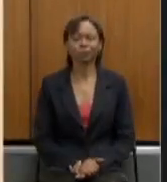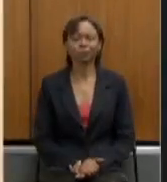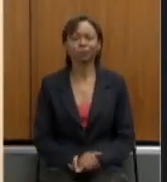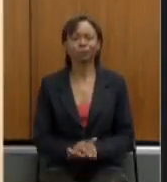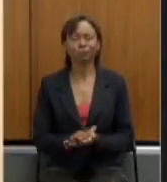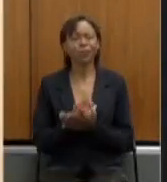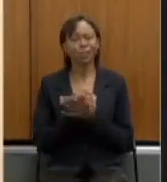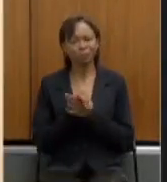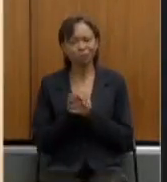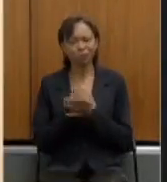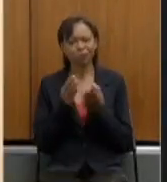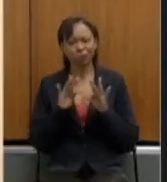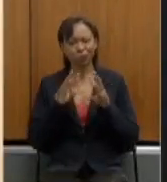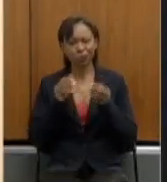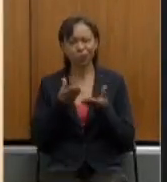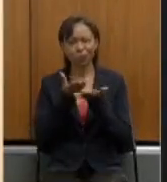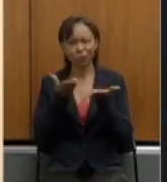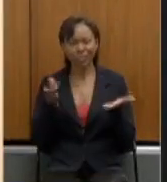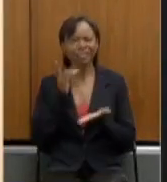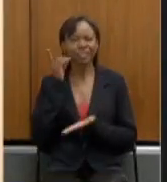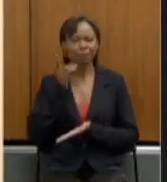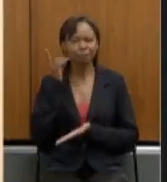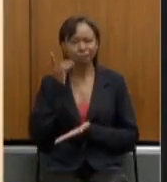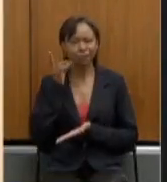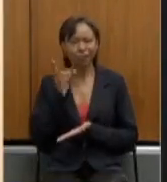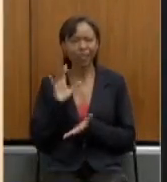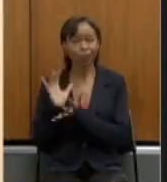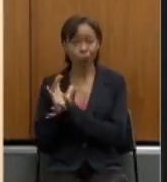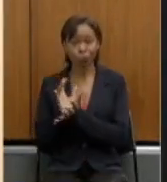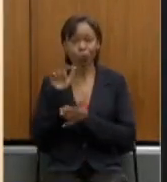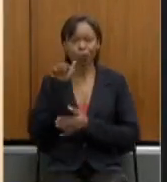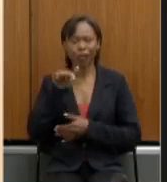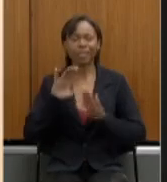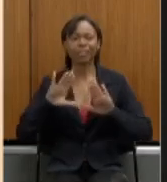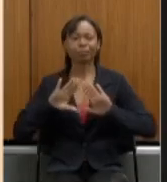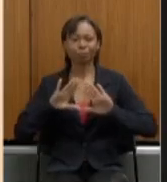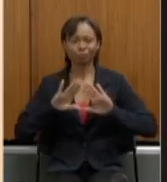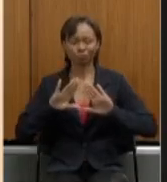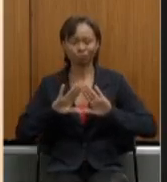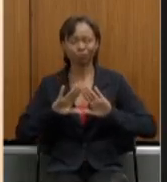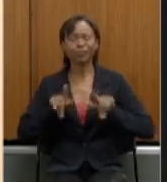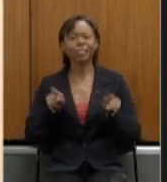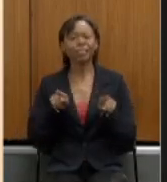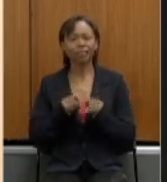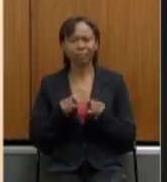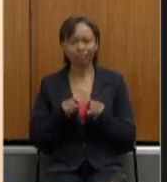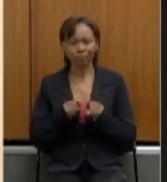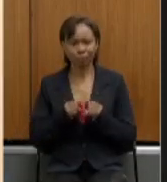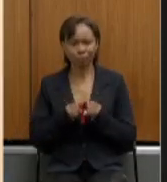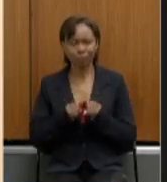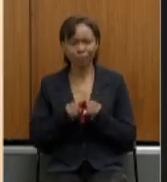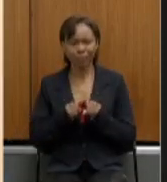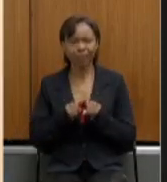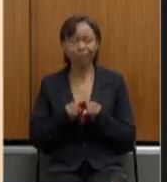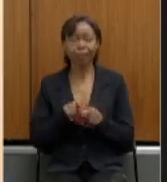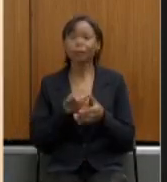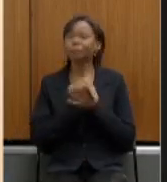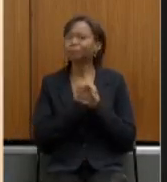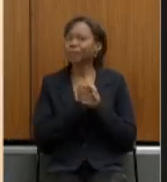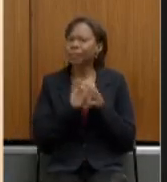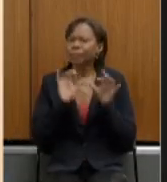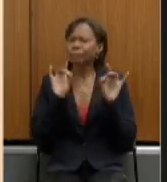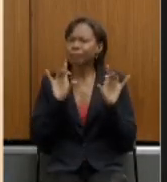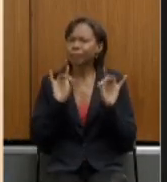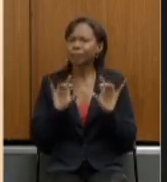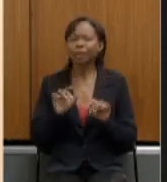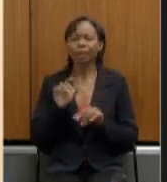sua pessoa a todas as deputadas e deputados integrantes desse parlamento também faço uma saudação especial a